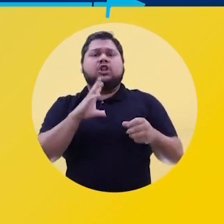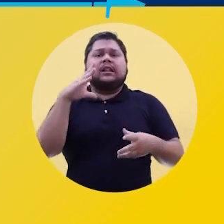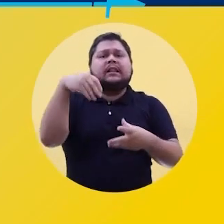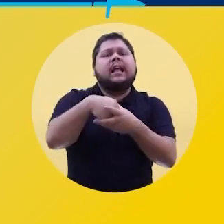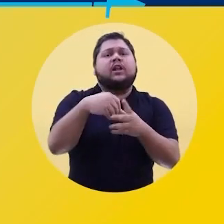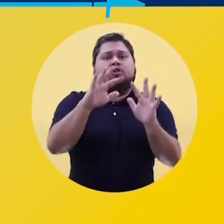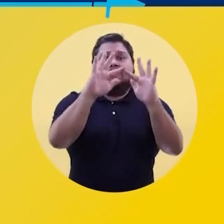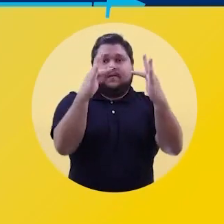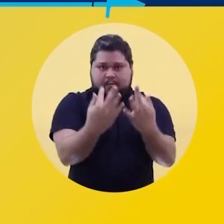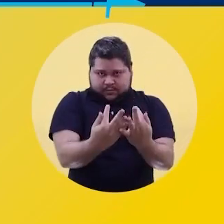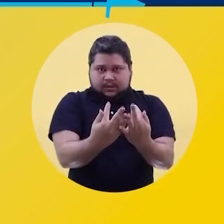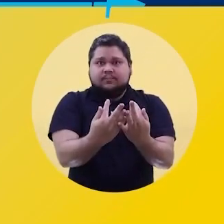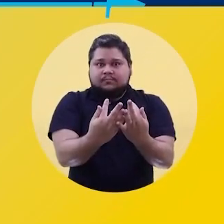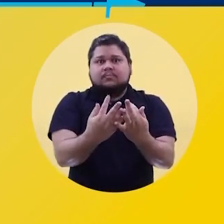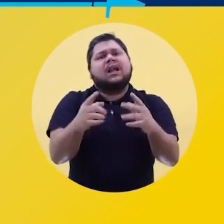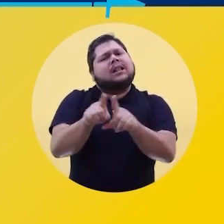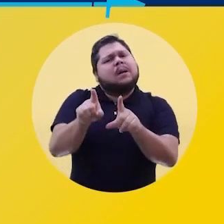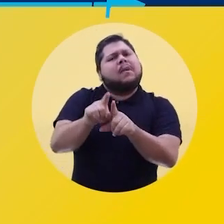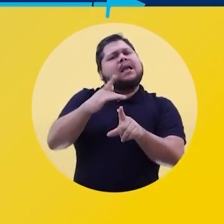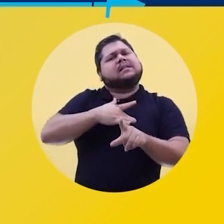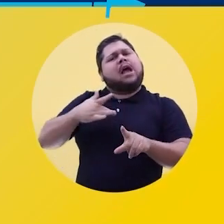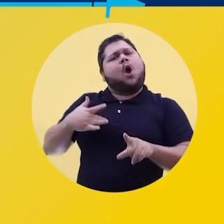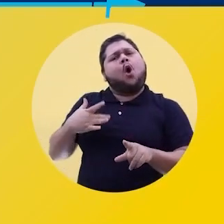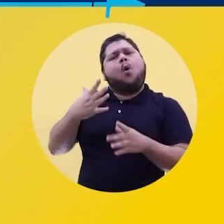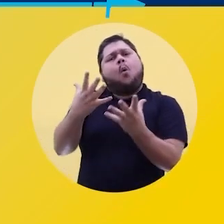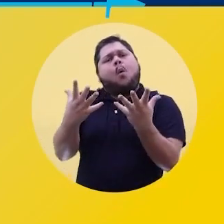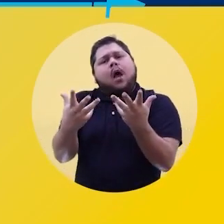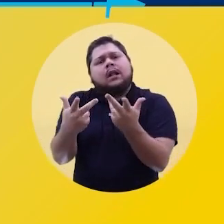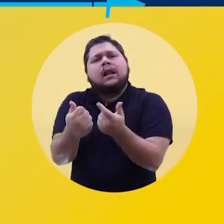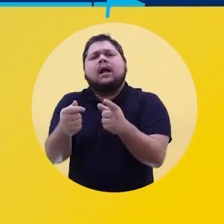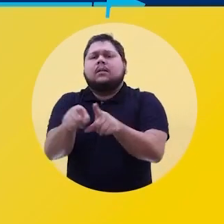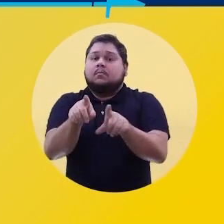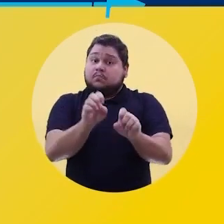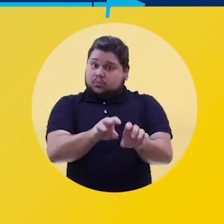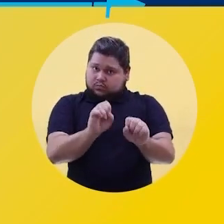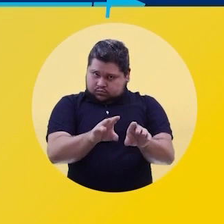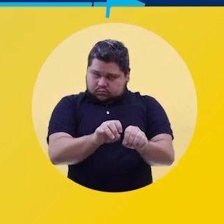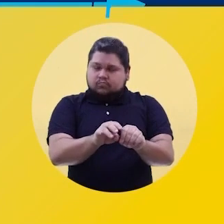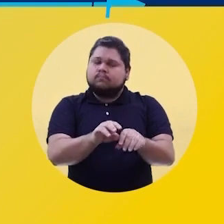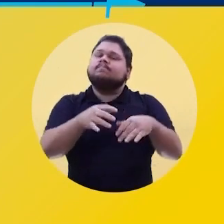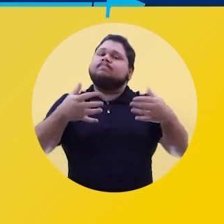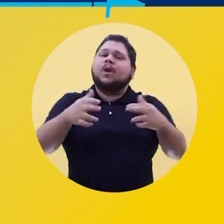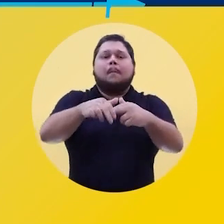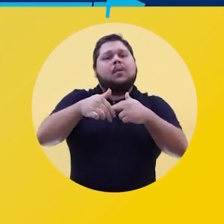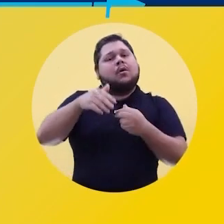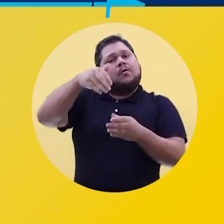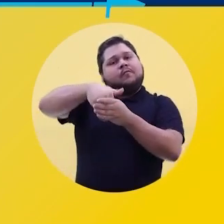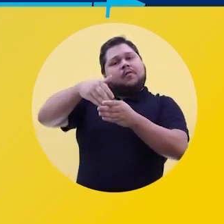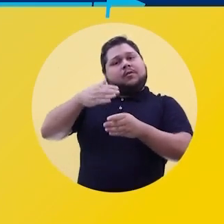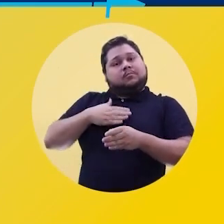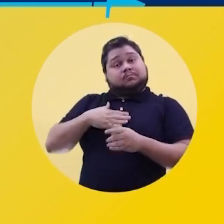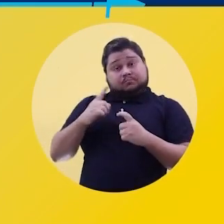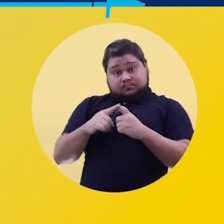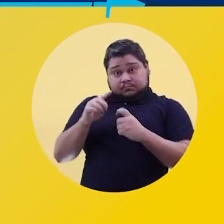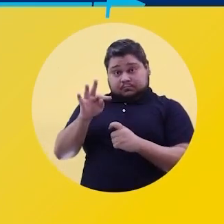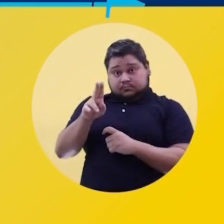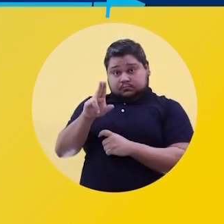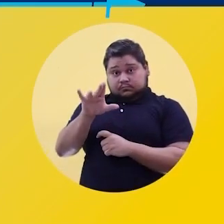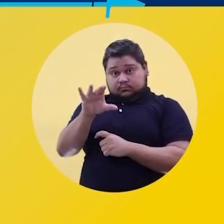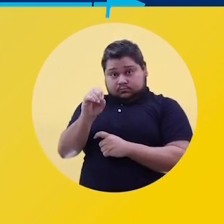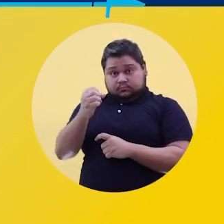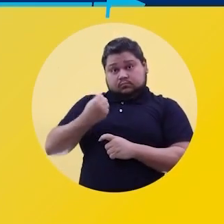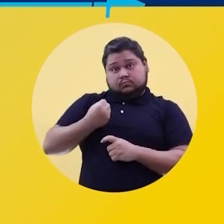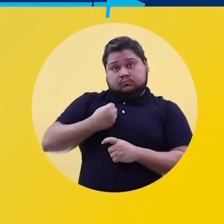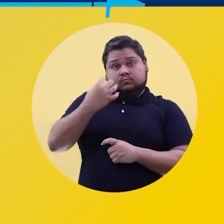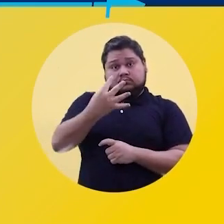Defendo os valores éticos e morais da família Defendo uma saúde de qualidade E uma educação de qualidade Por